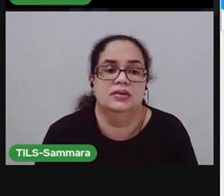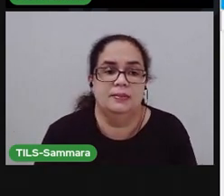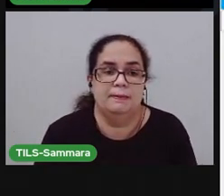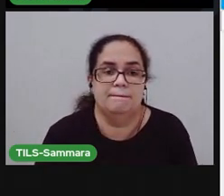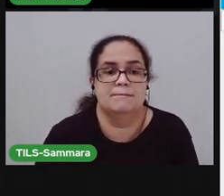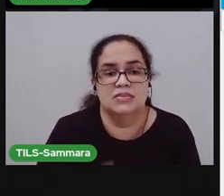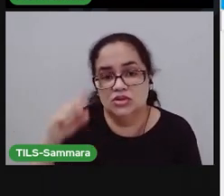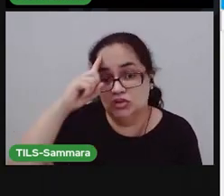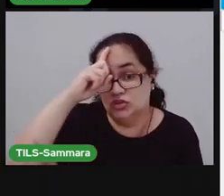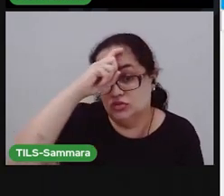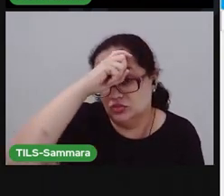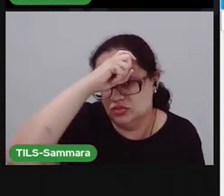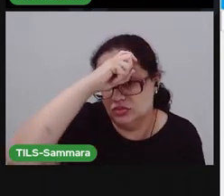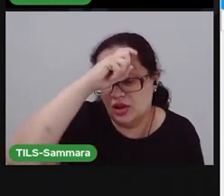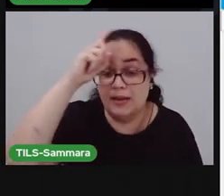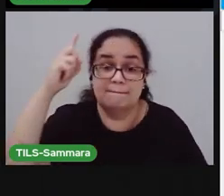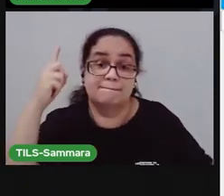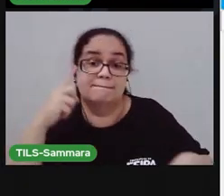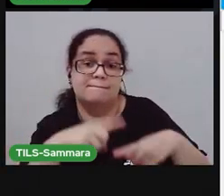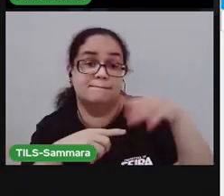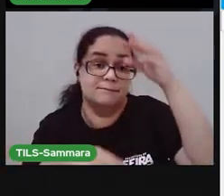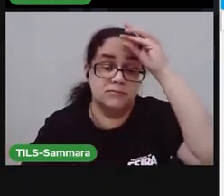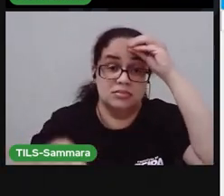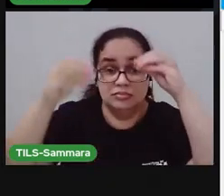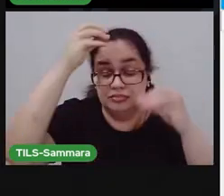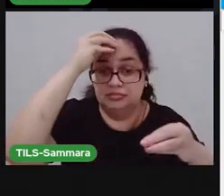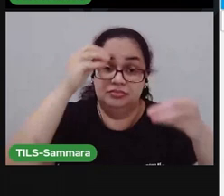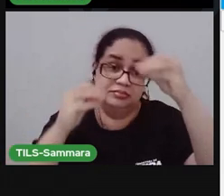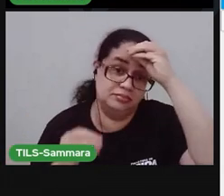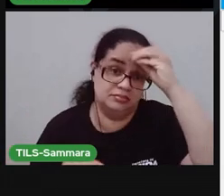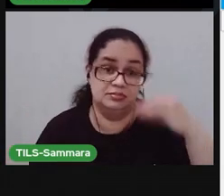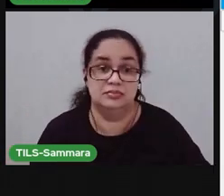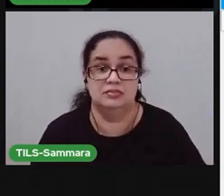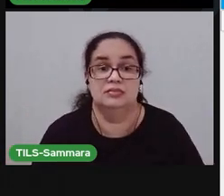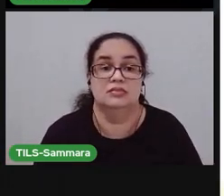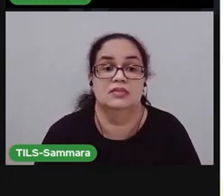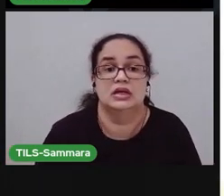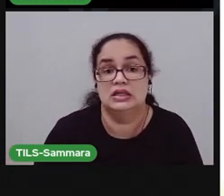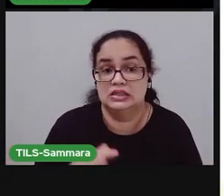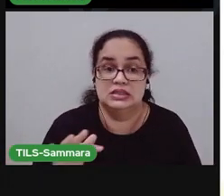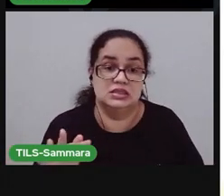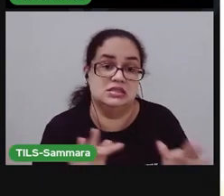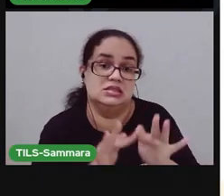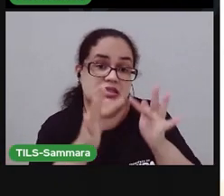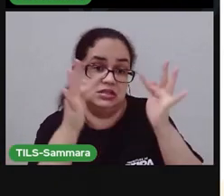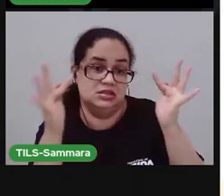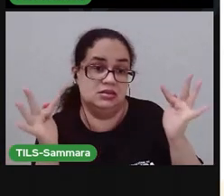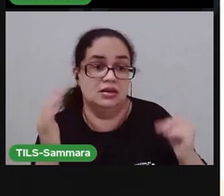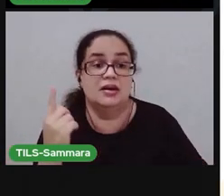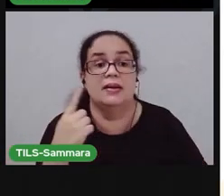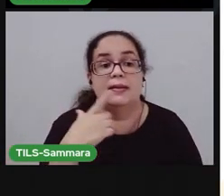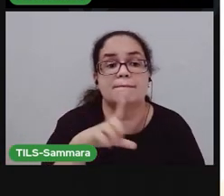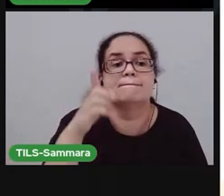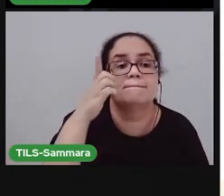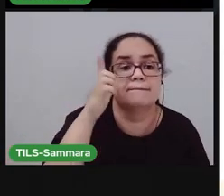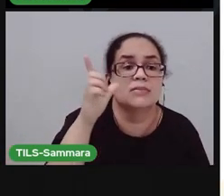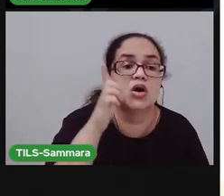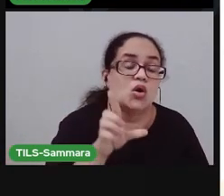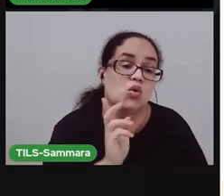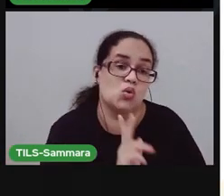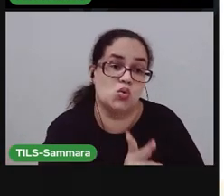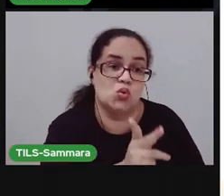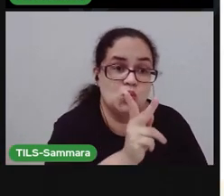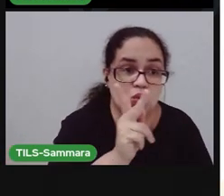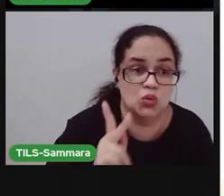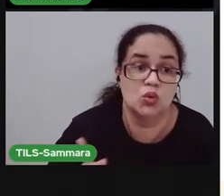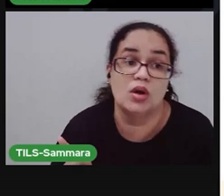Tive dificuldade. Porque jogo da memória... Não é tão simples, né? Mas você pode continuar aí